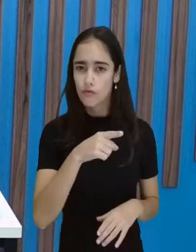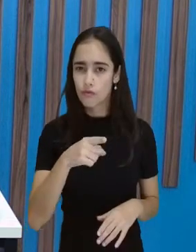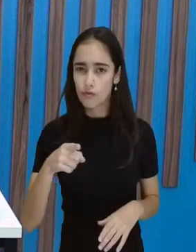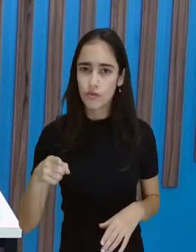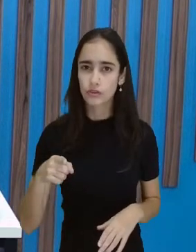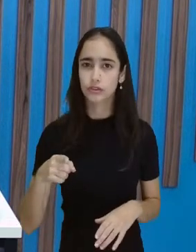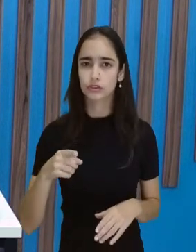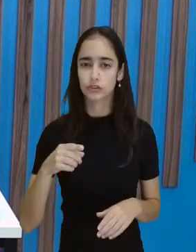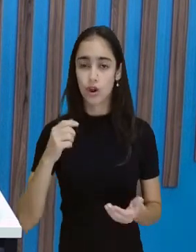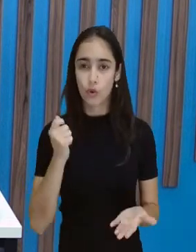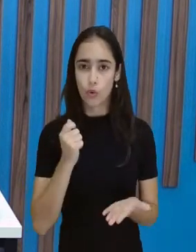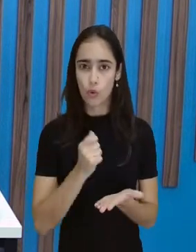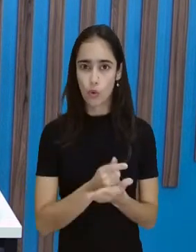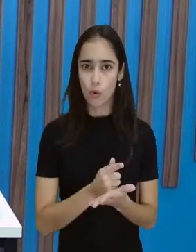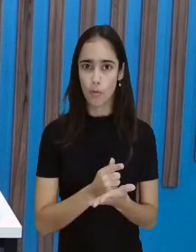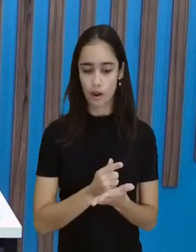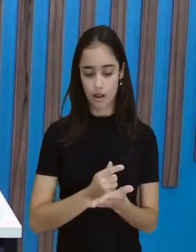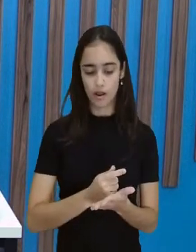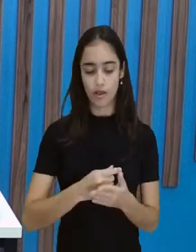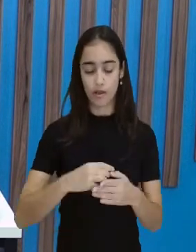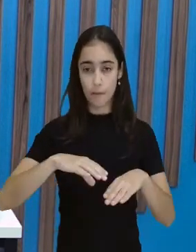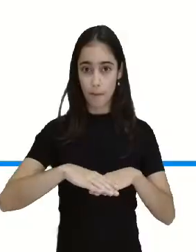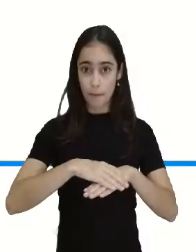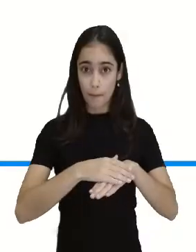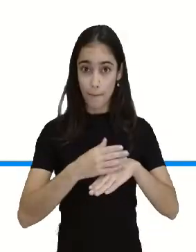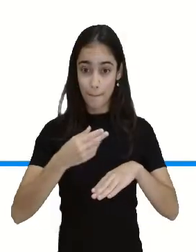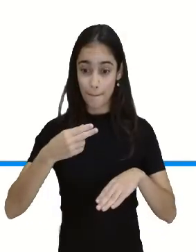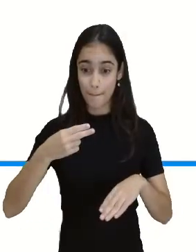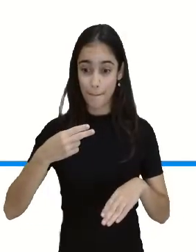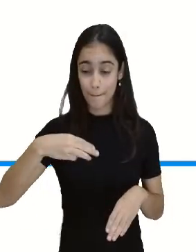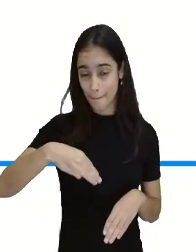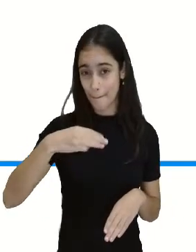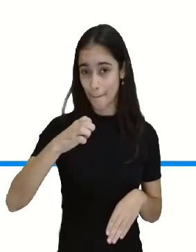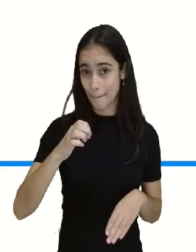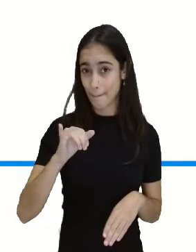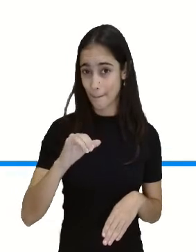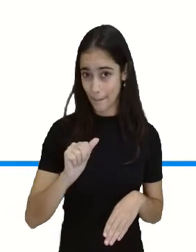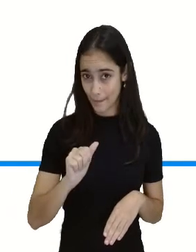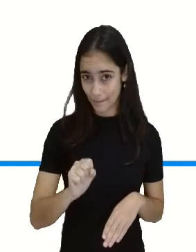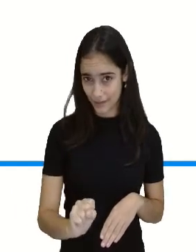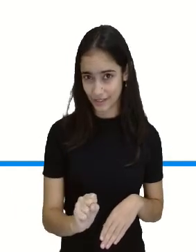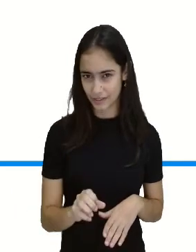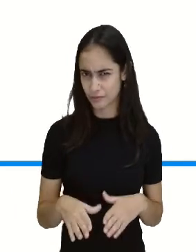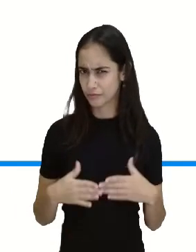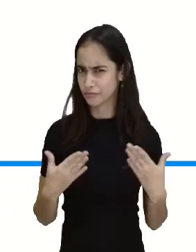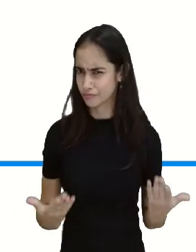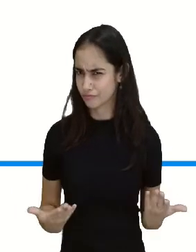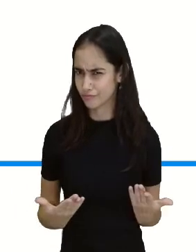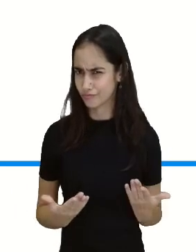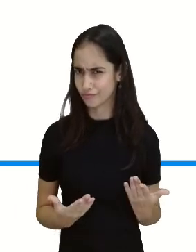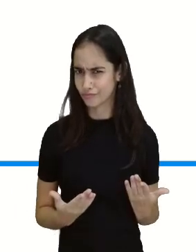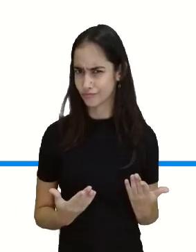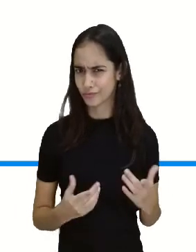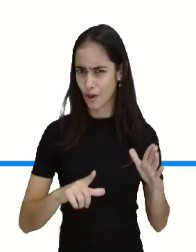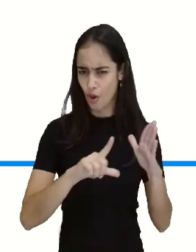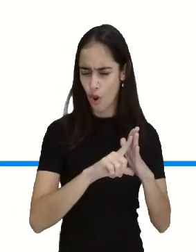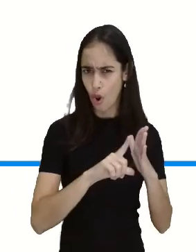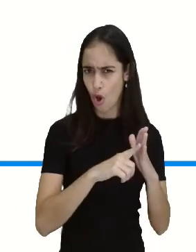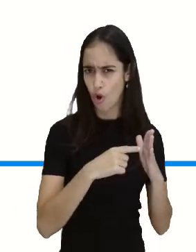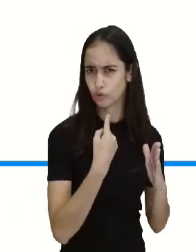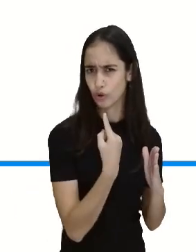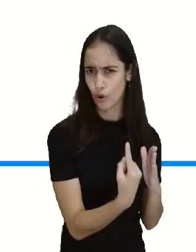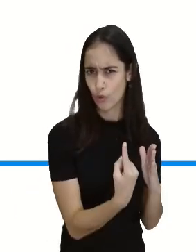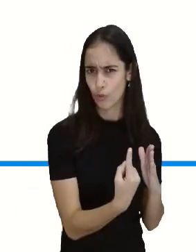loja 1, o par de meias está custando 70 reais. Na loja 2, o par de meias está custando 30.